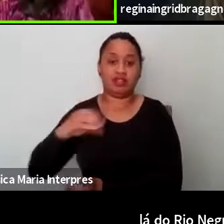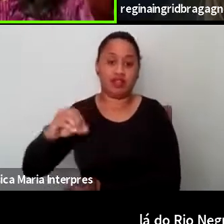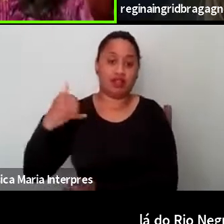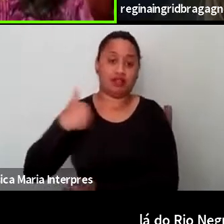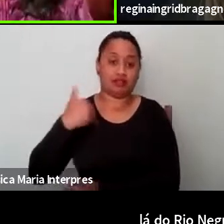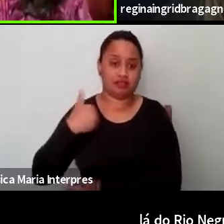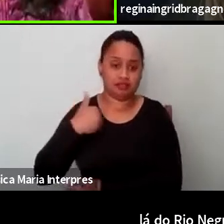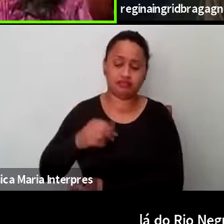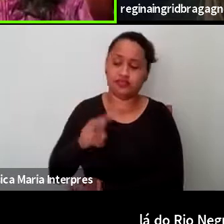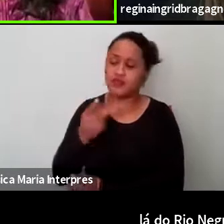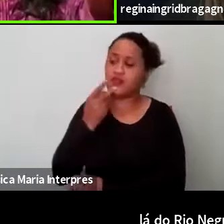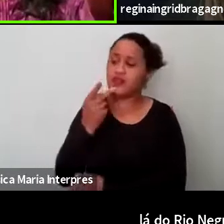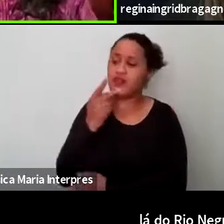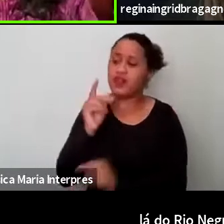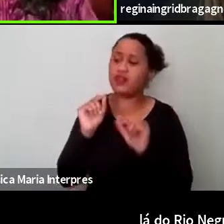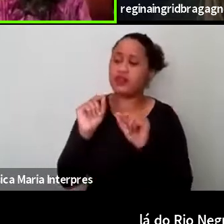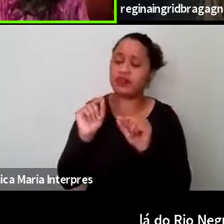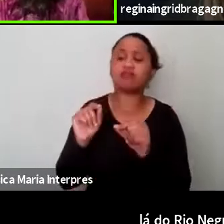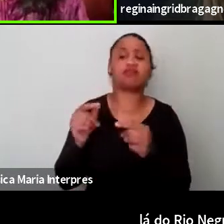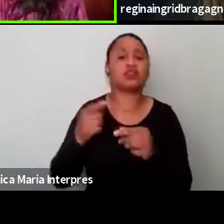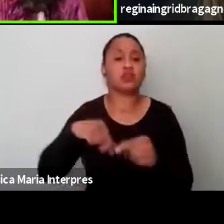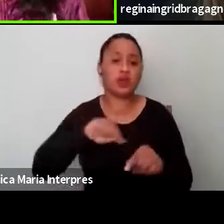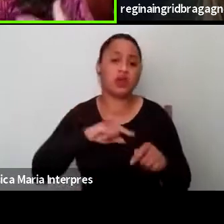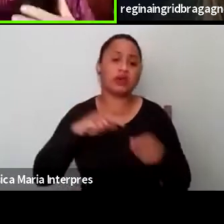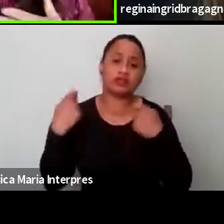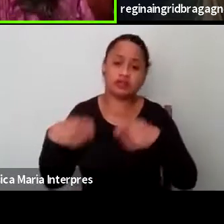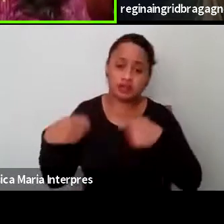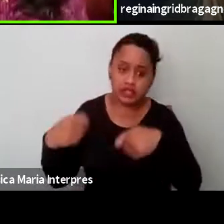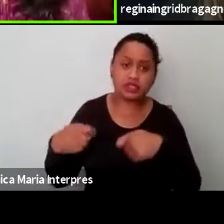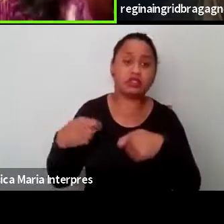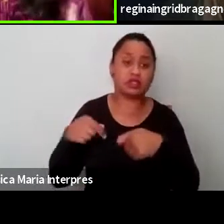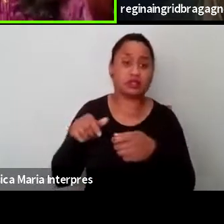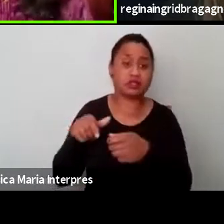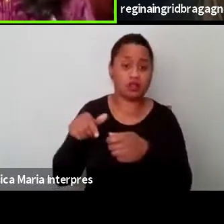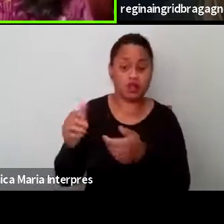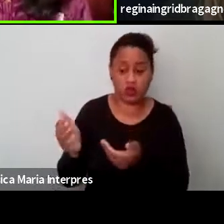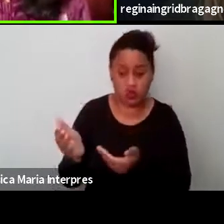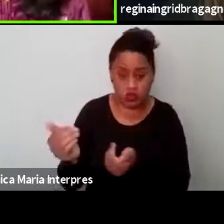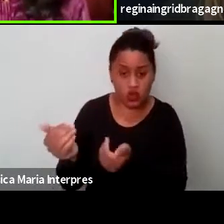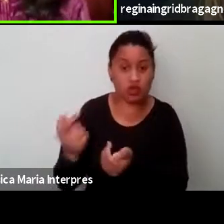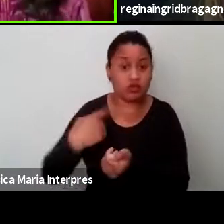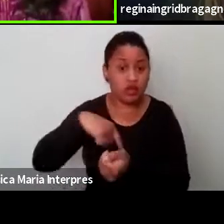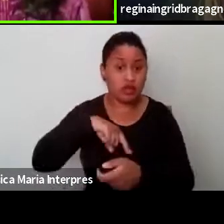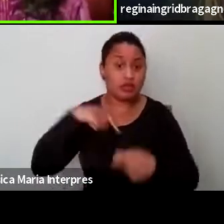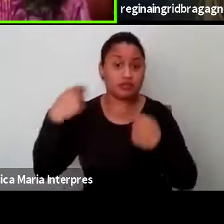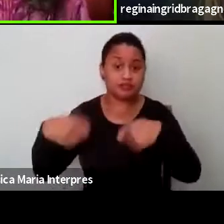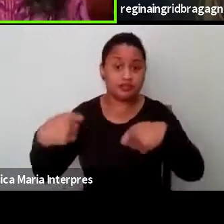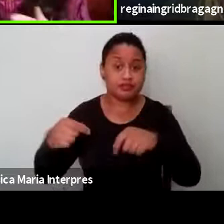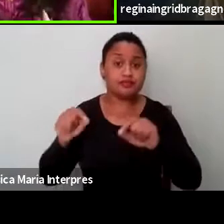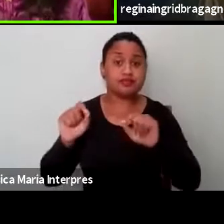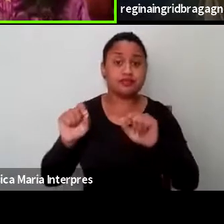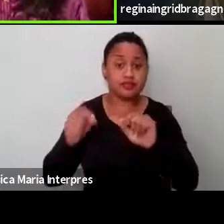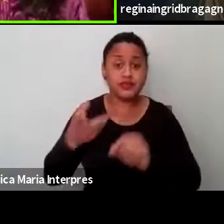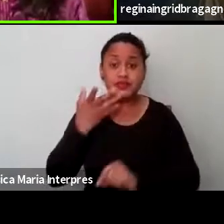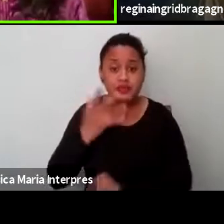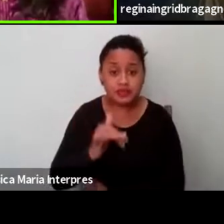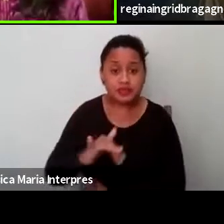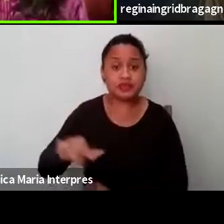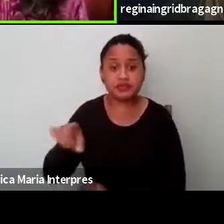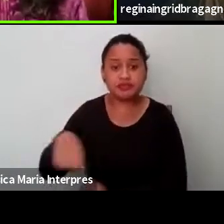falando, ah, a gente precisa, os mais novos, né? A gente precisa que as crianças,